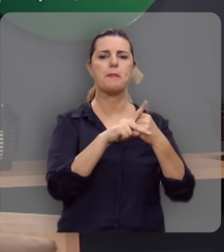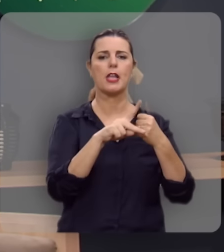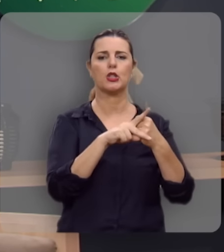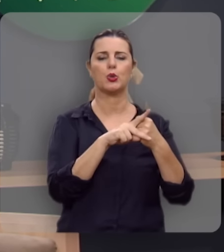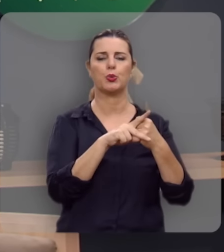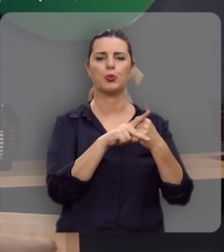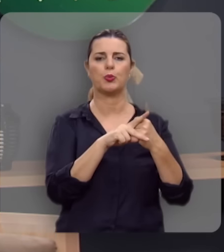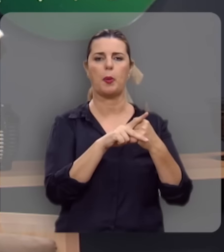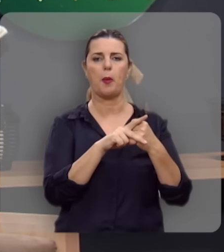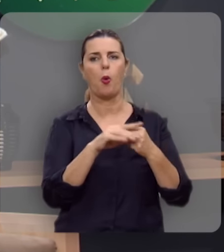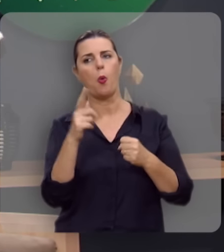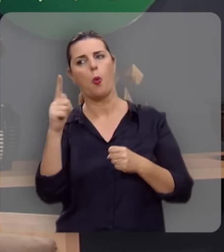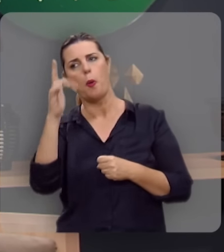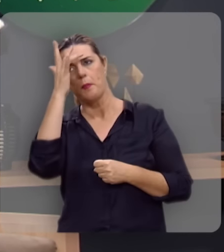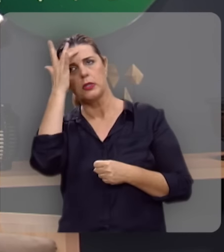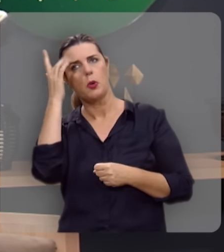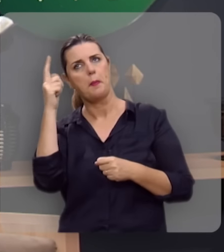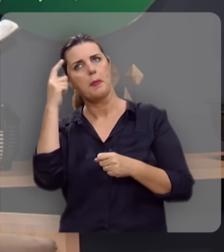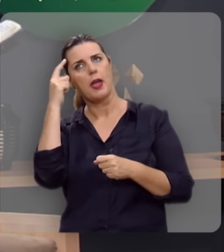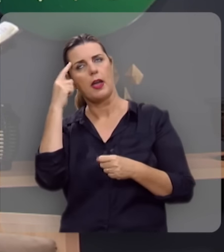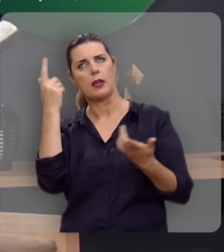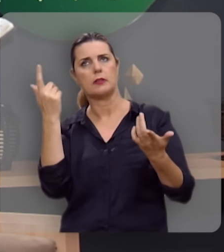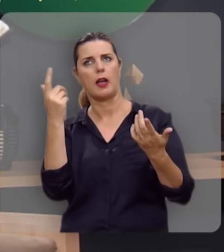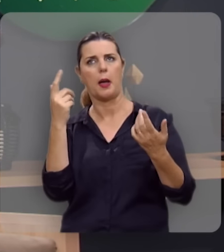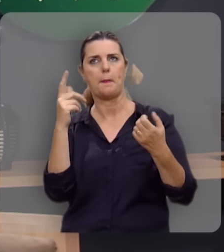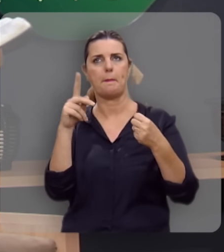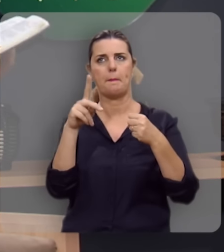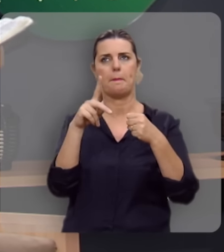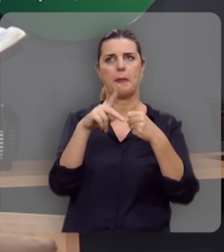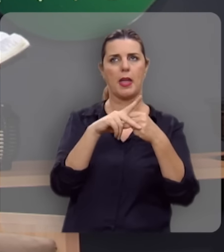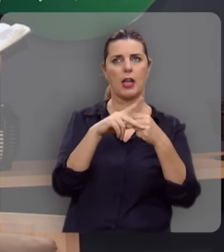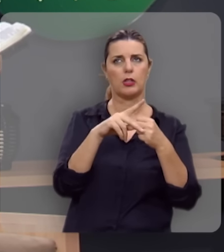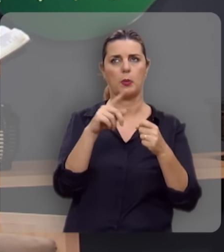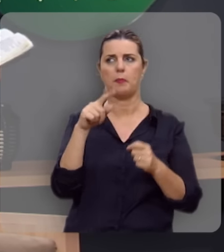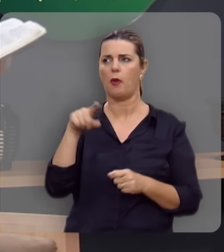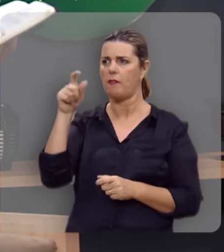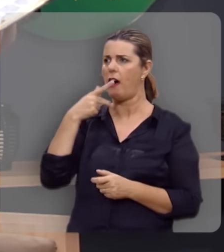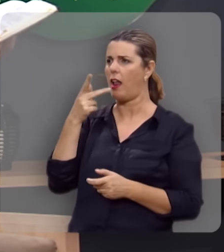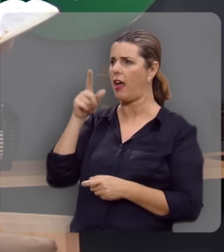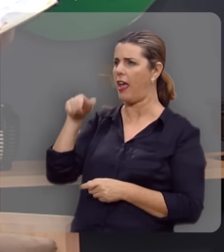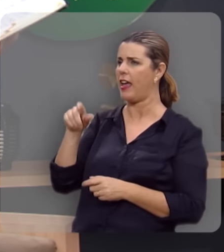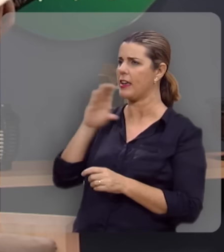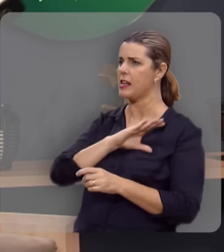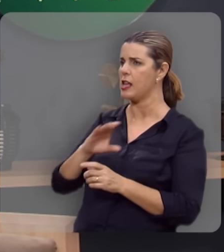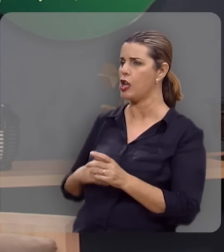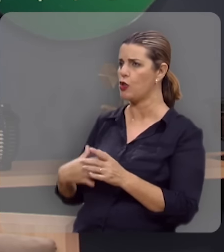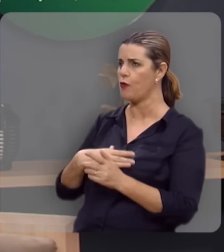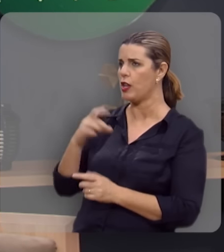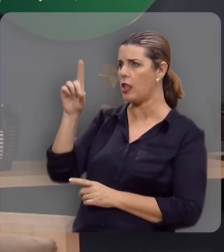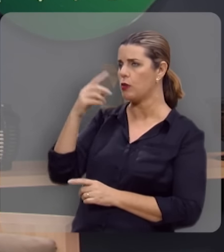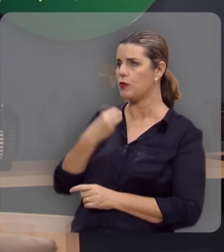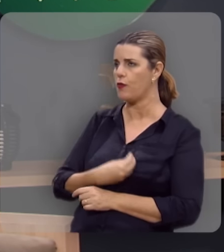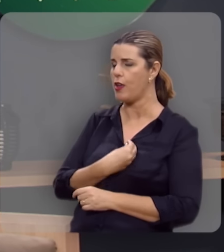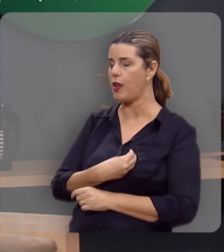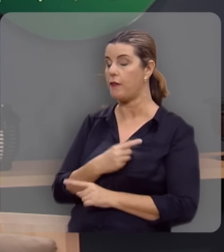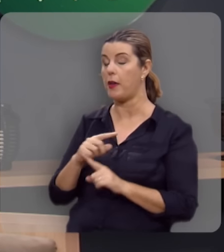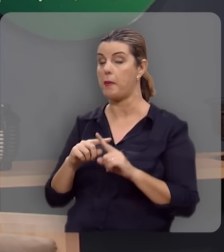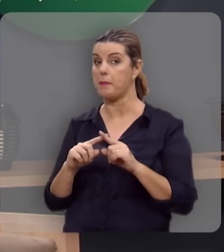outros pensam que a pedra aí é a declaração de Pedro, tu és o Cristo, o Filho do Deus vivo.